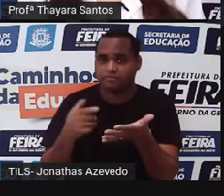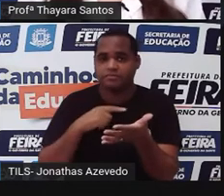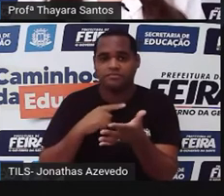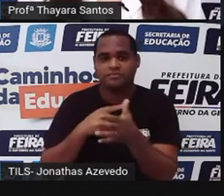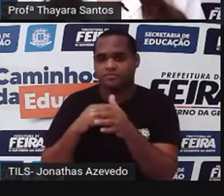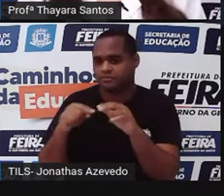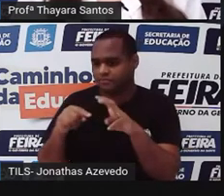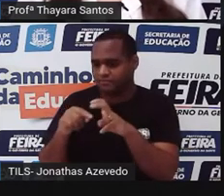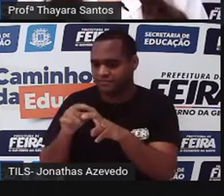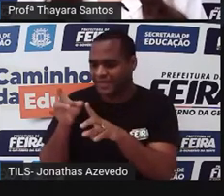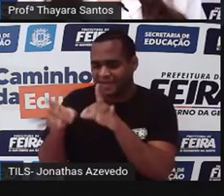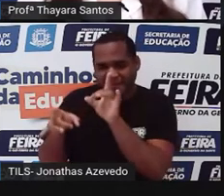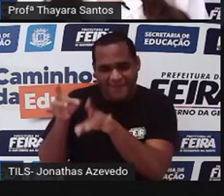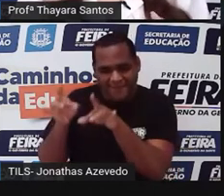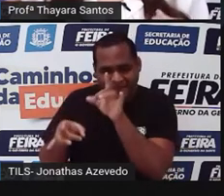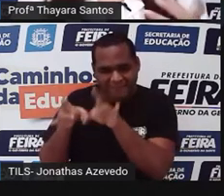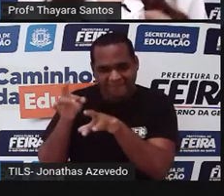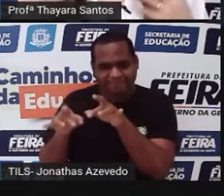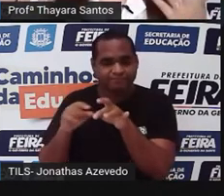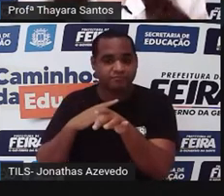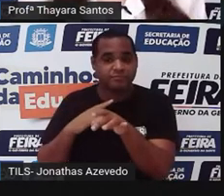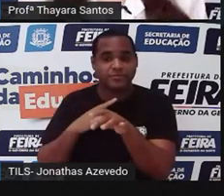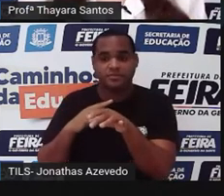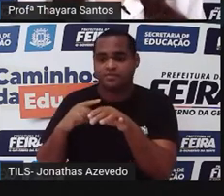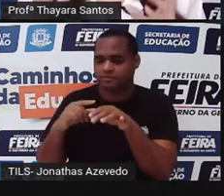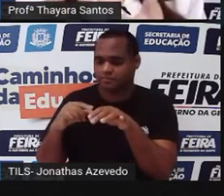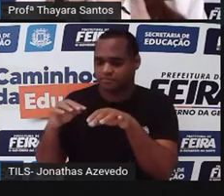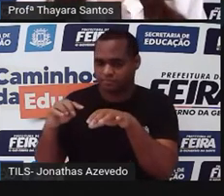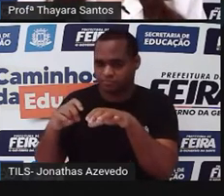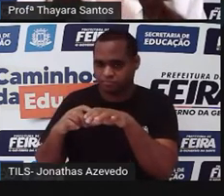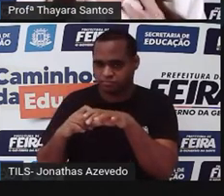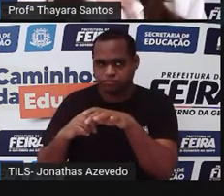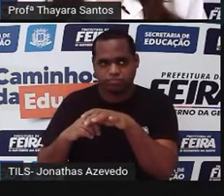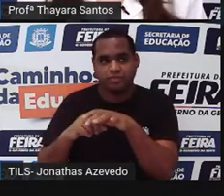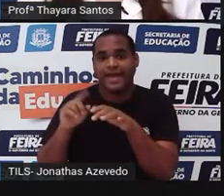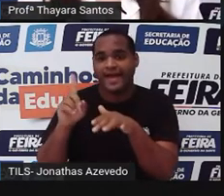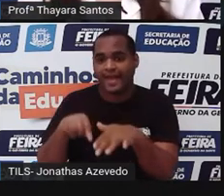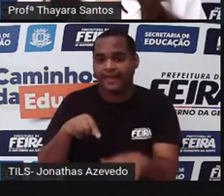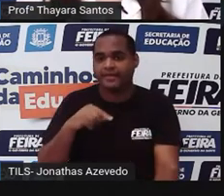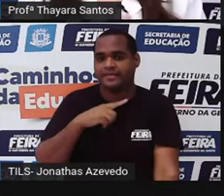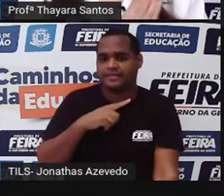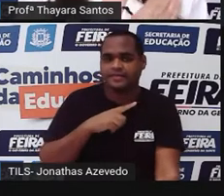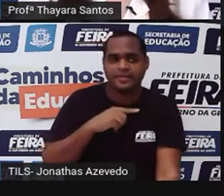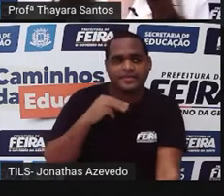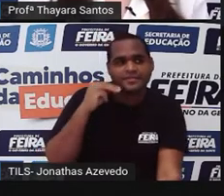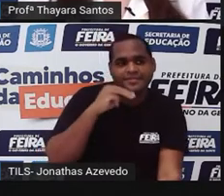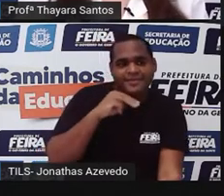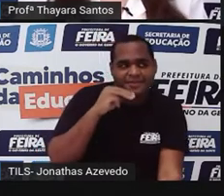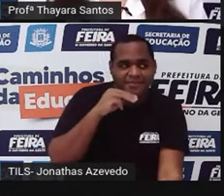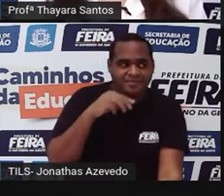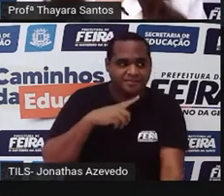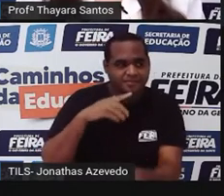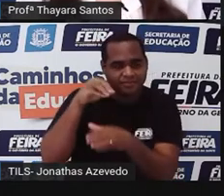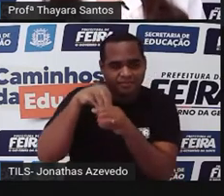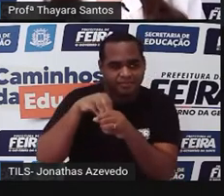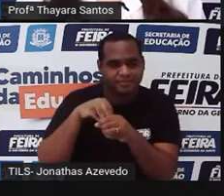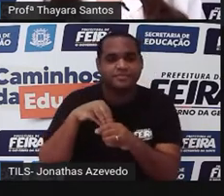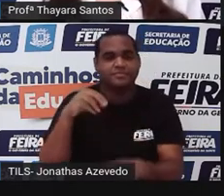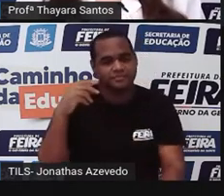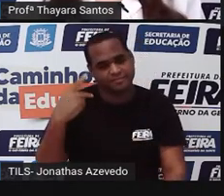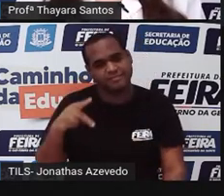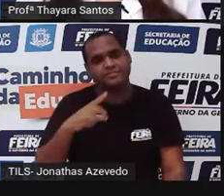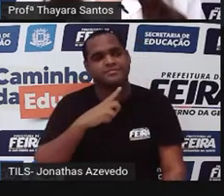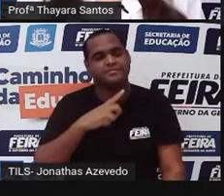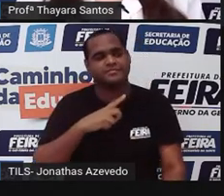onde eles eliminam as excretas. Mas a maioria dos casos é o macho que deposita o espermatozoide dentro da fêmea. E,